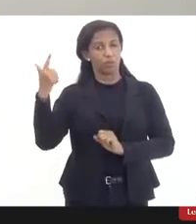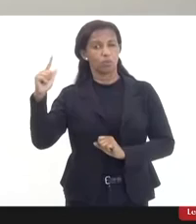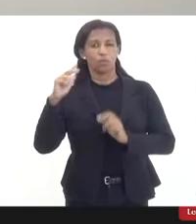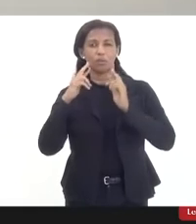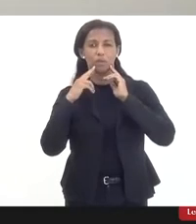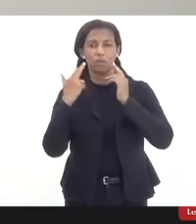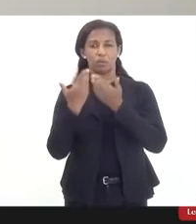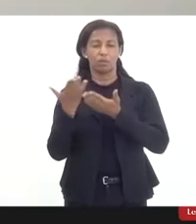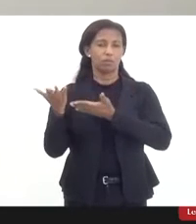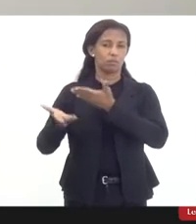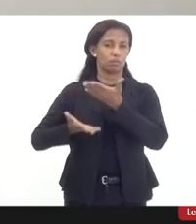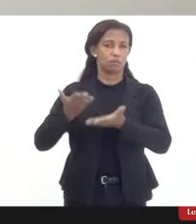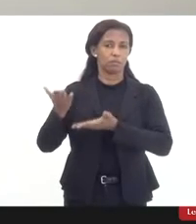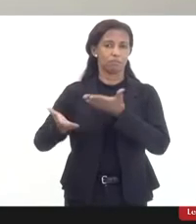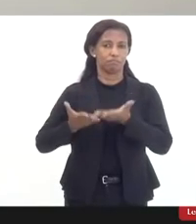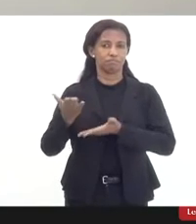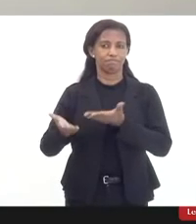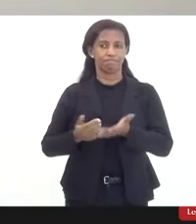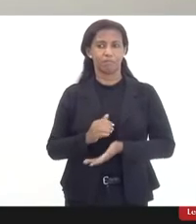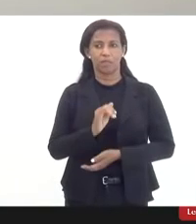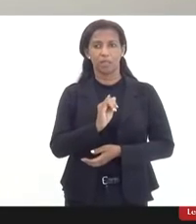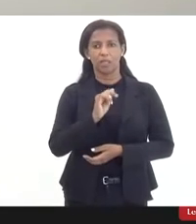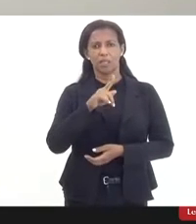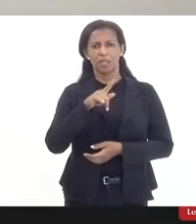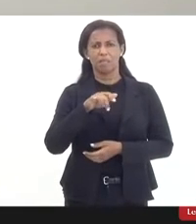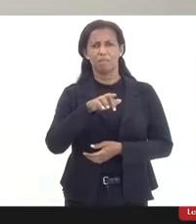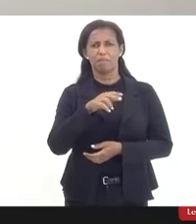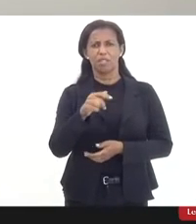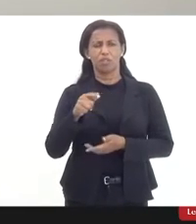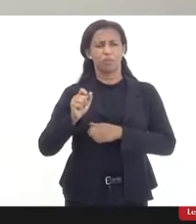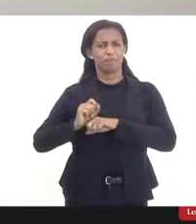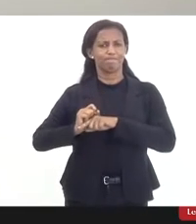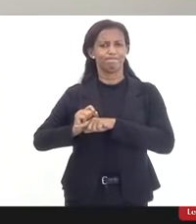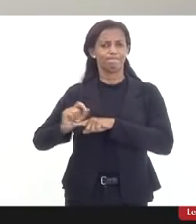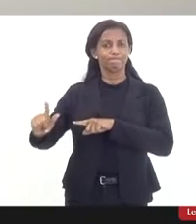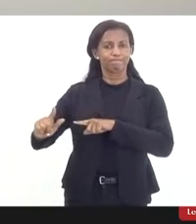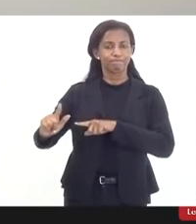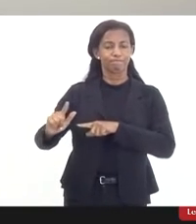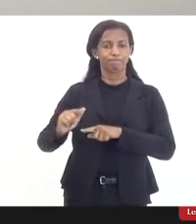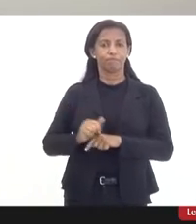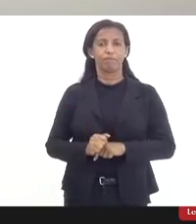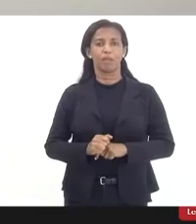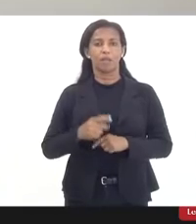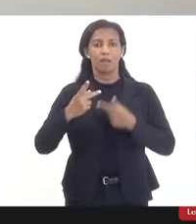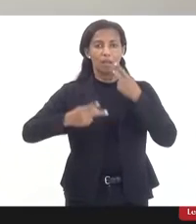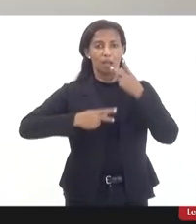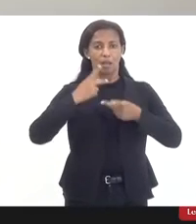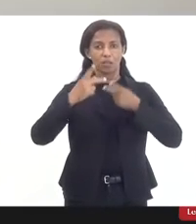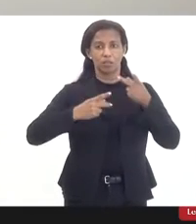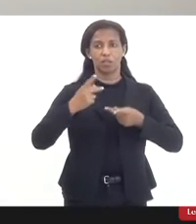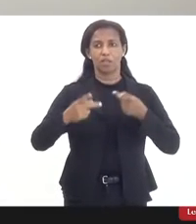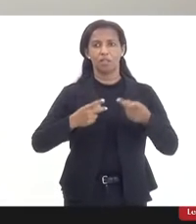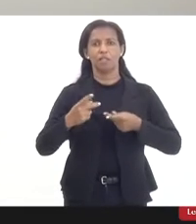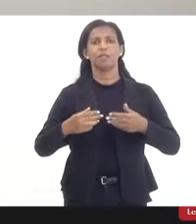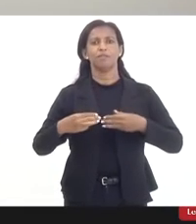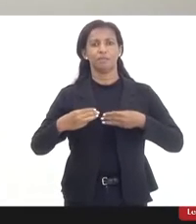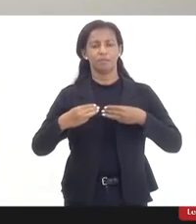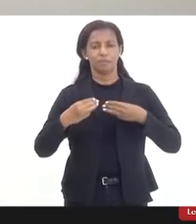reunião para tratar sobre o impeachment, o pedido de impeachment que algumas associações estão fazendo com relação às falas do Ministro da Educação,